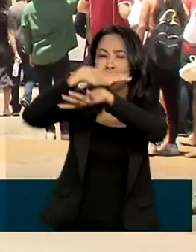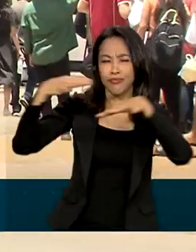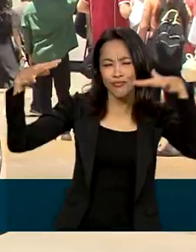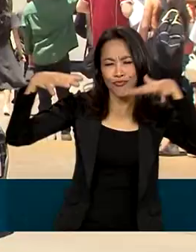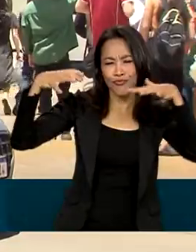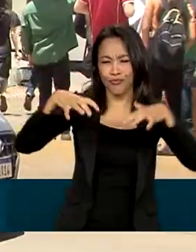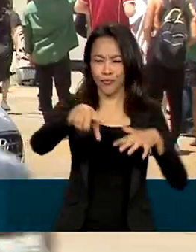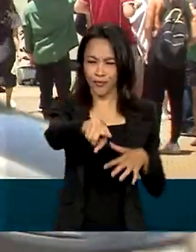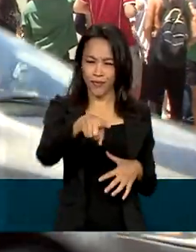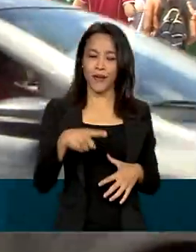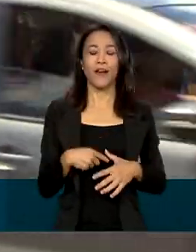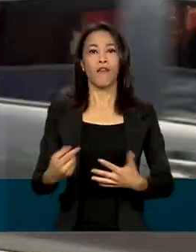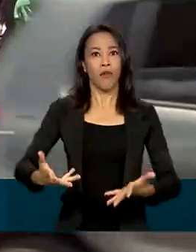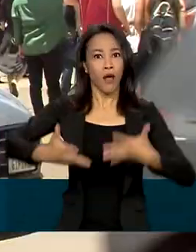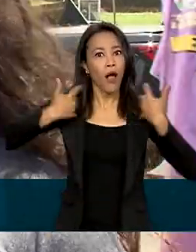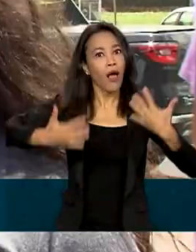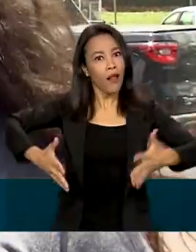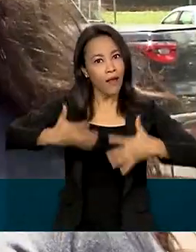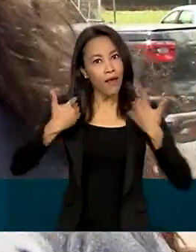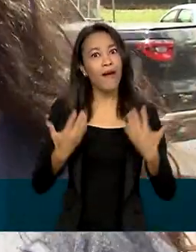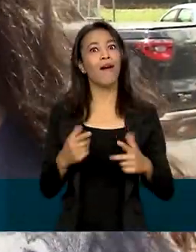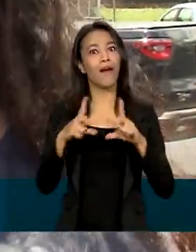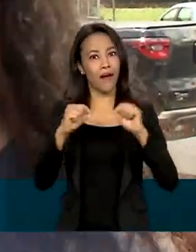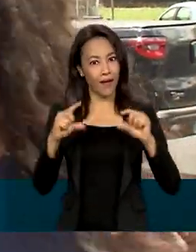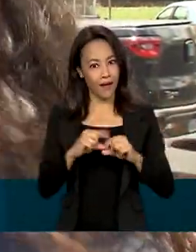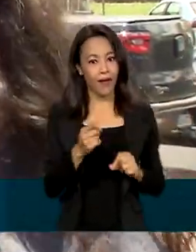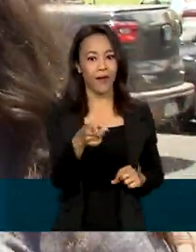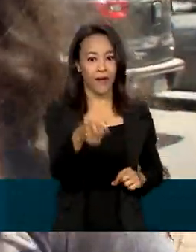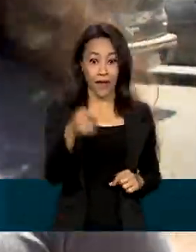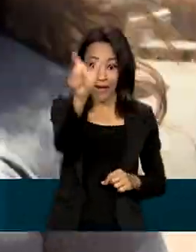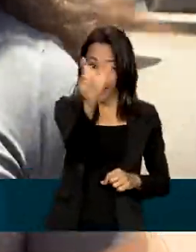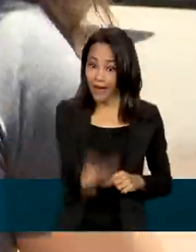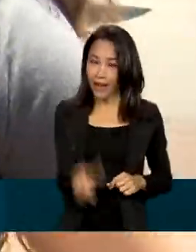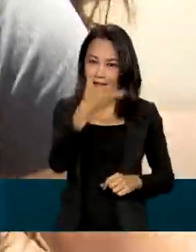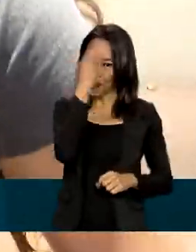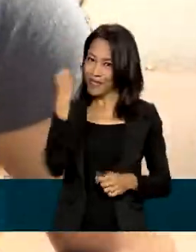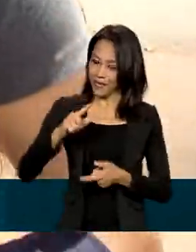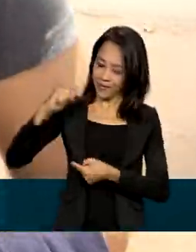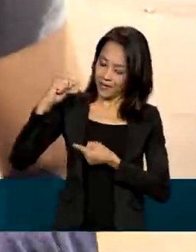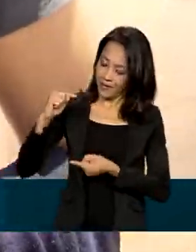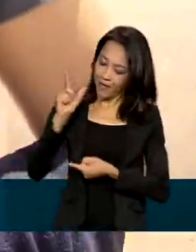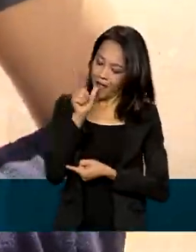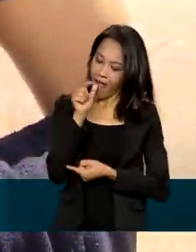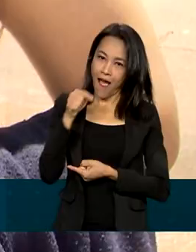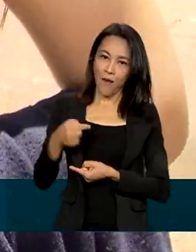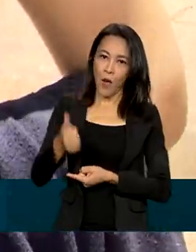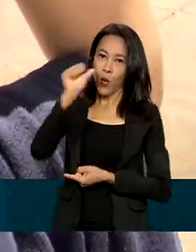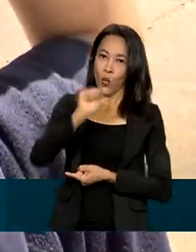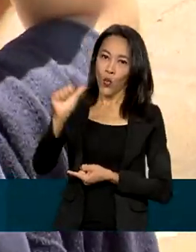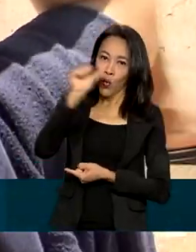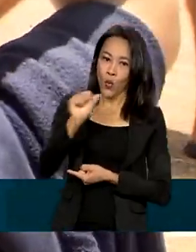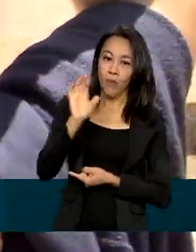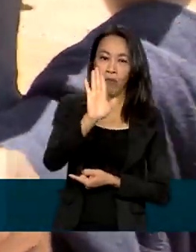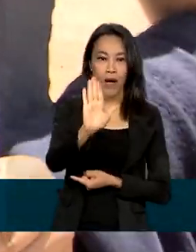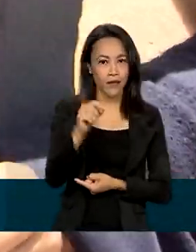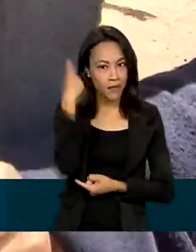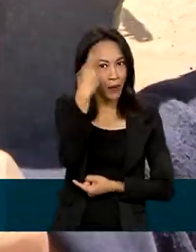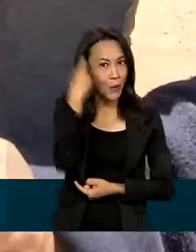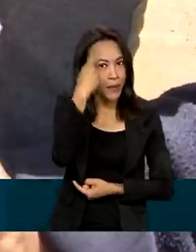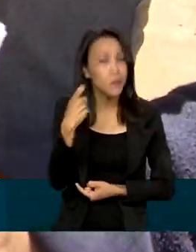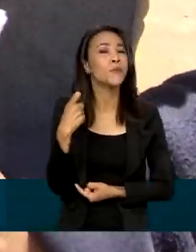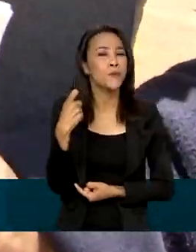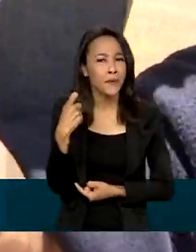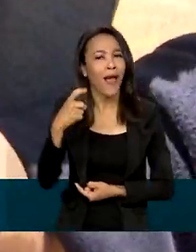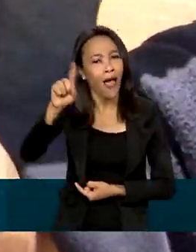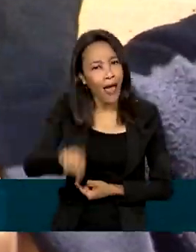deu lugar a um dia de calorão. A Ana Luíza não esqueceu a garrafinha de água para se hidratar, mas a maior preocupação mesmo